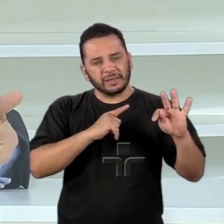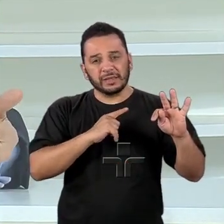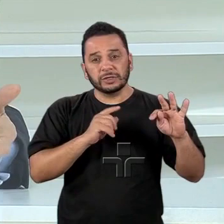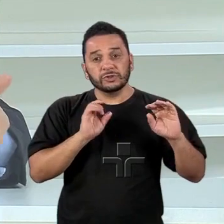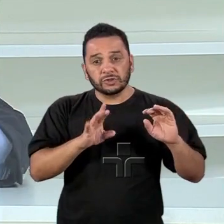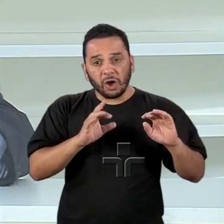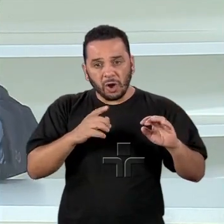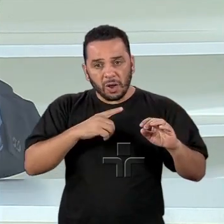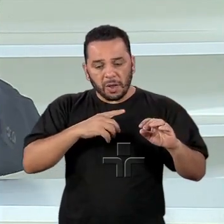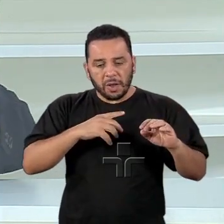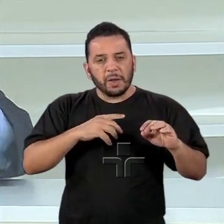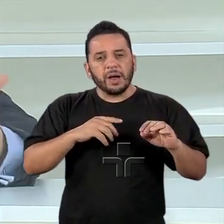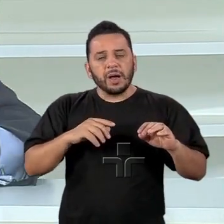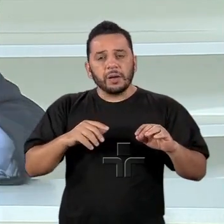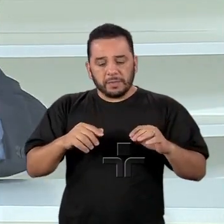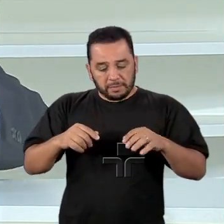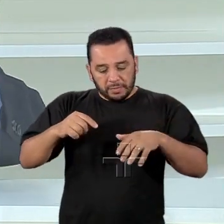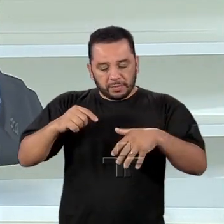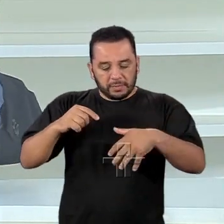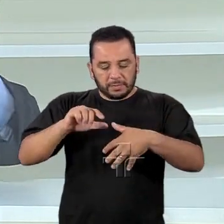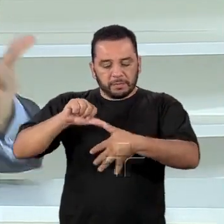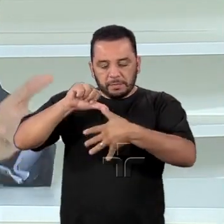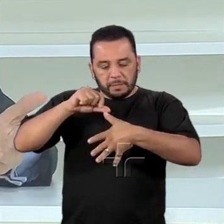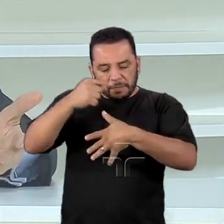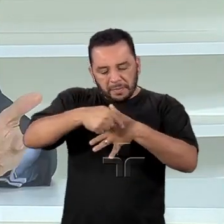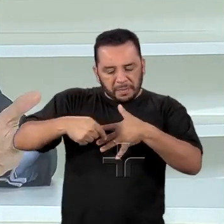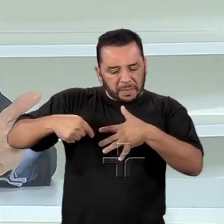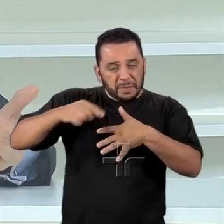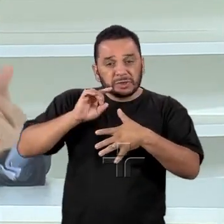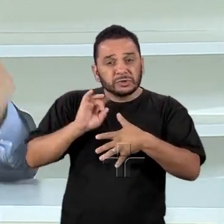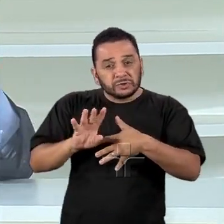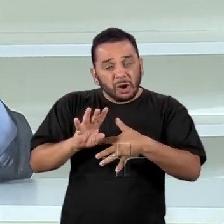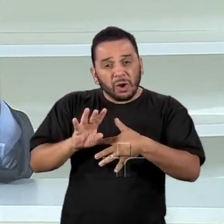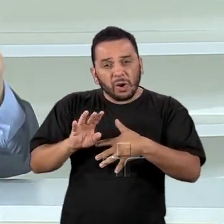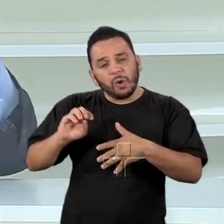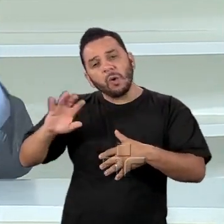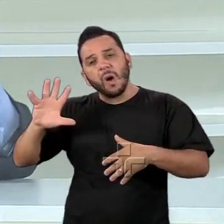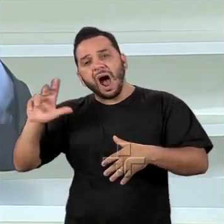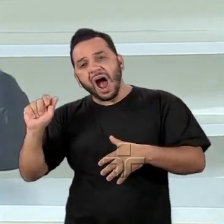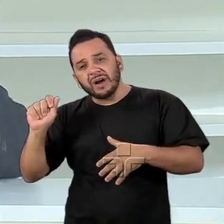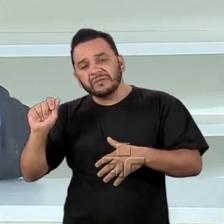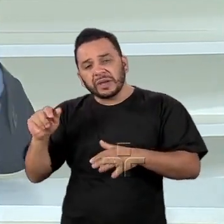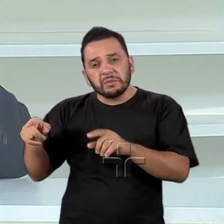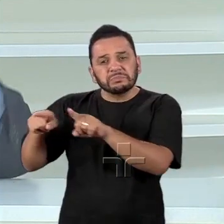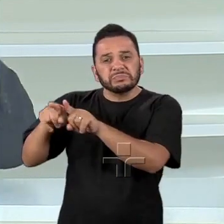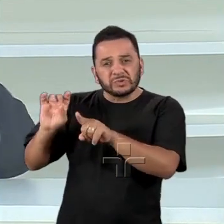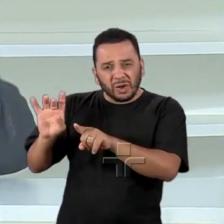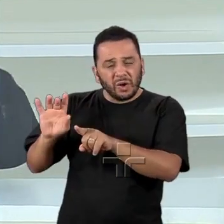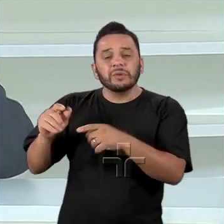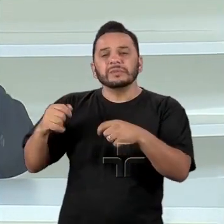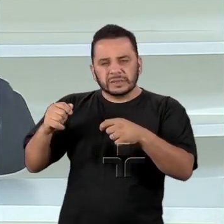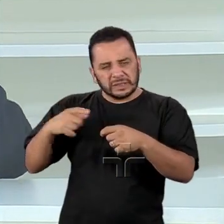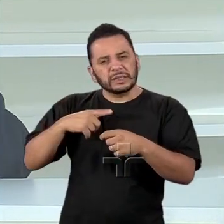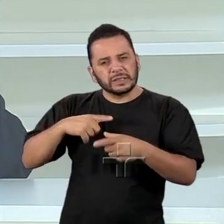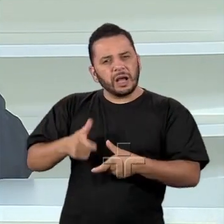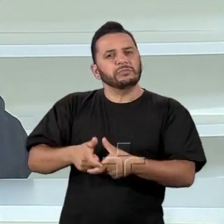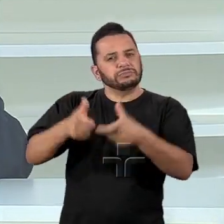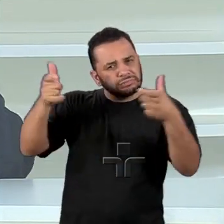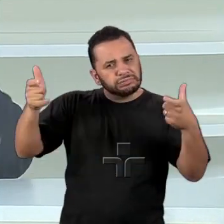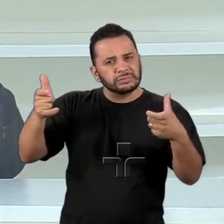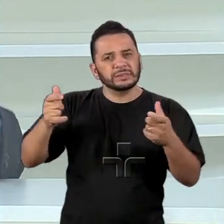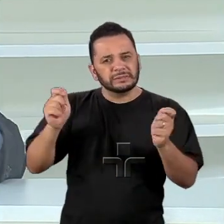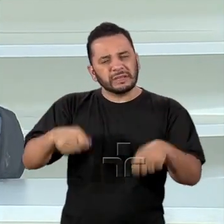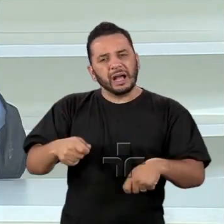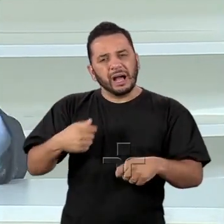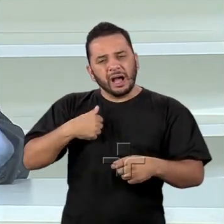base na África. Eles são parceiros, nós vamos ter que ampliar a relação. mas para você se inserir competitivamente no mundo,